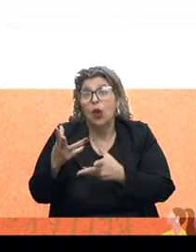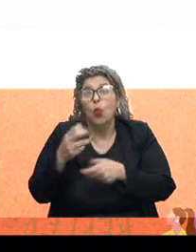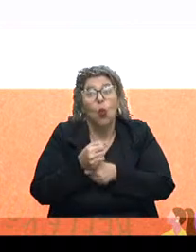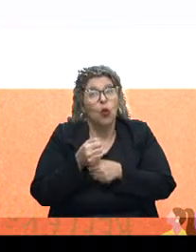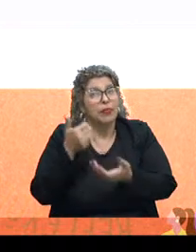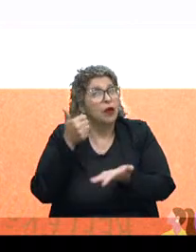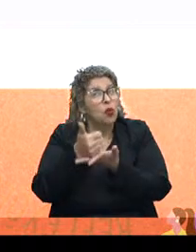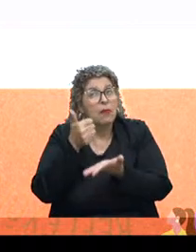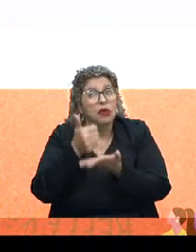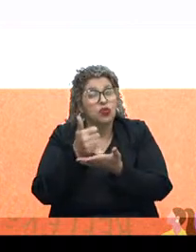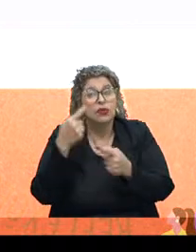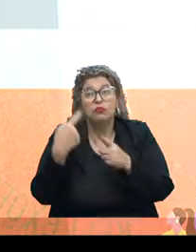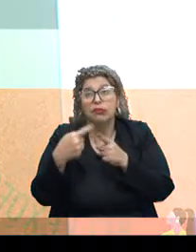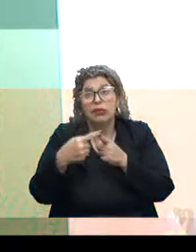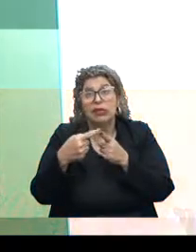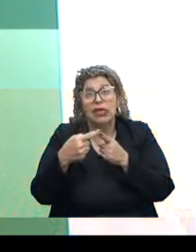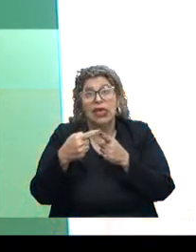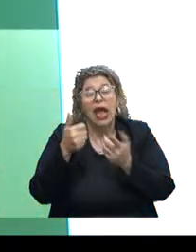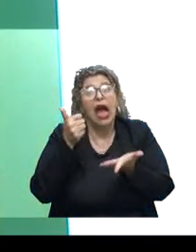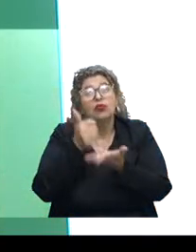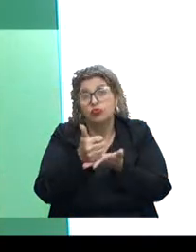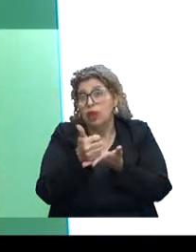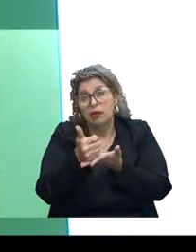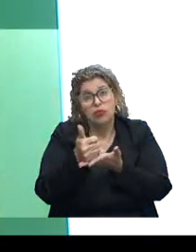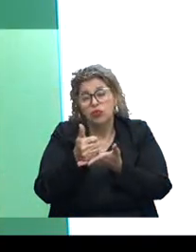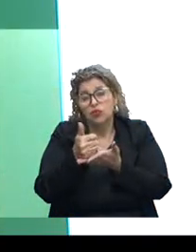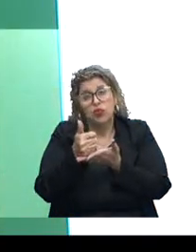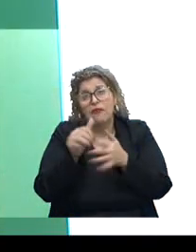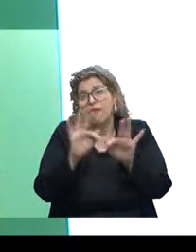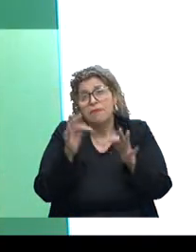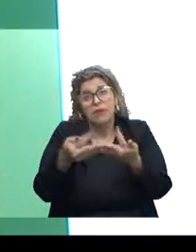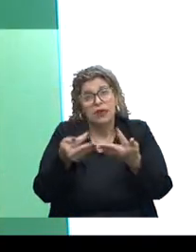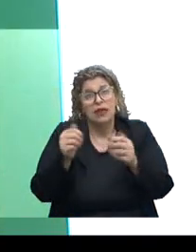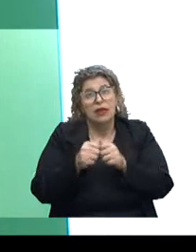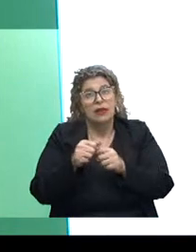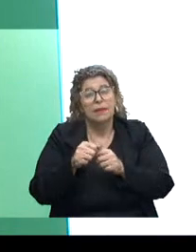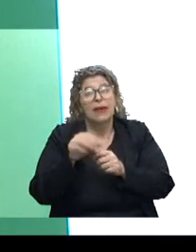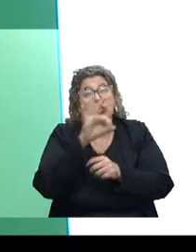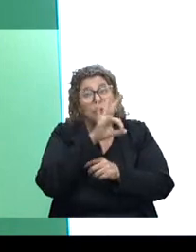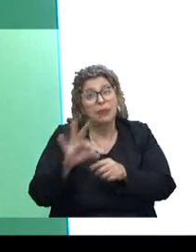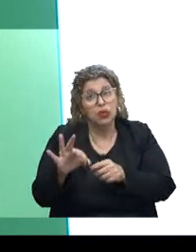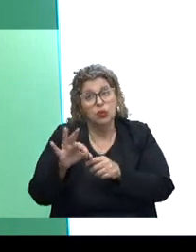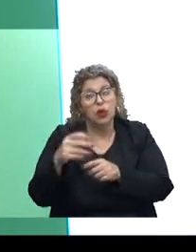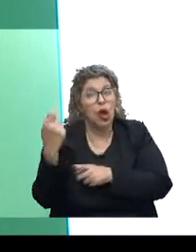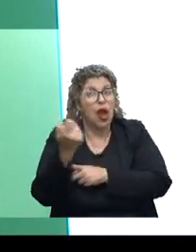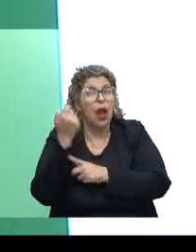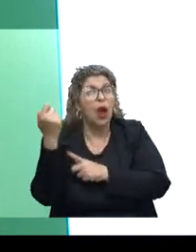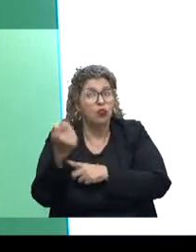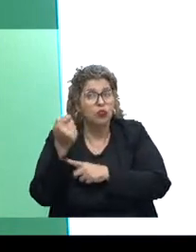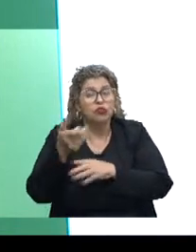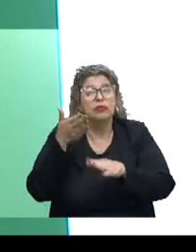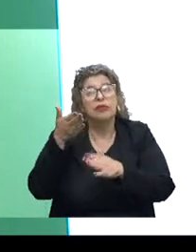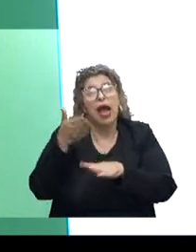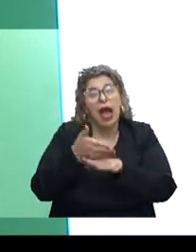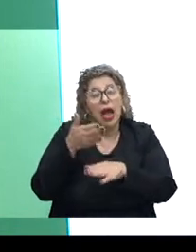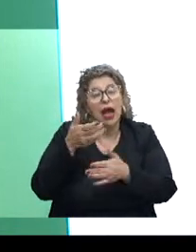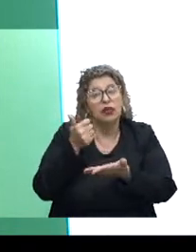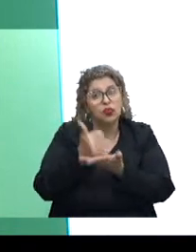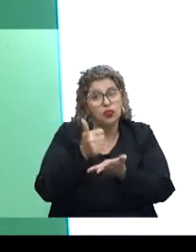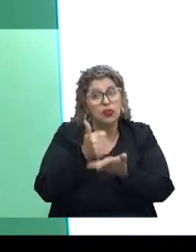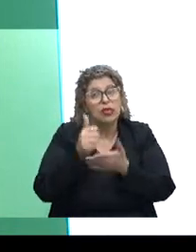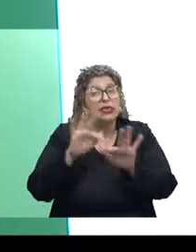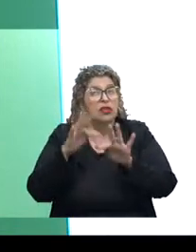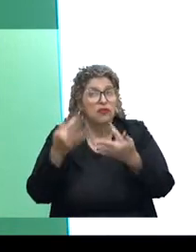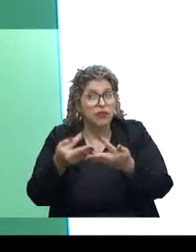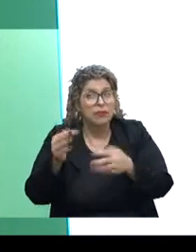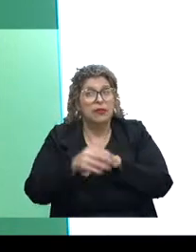ajuda, porque eles ajudaram os seus familiares. Nós tivemos um percentual importante de gaúchos ajudando alguém de